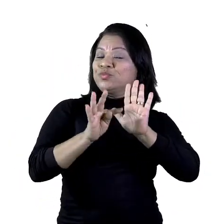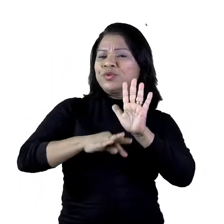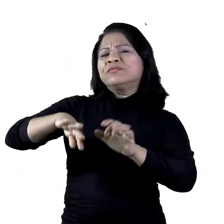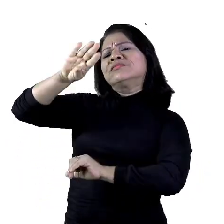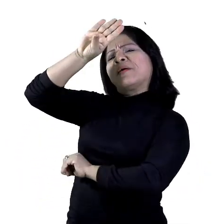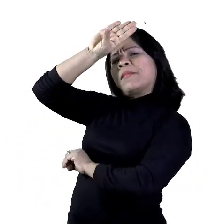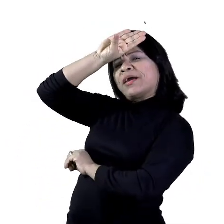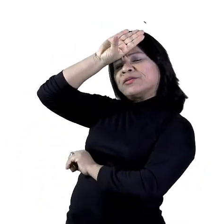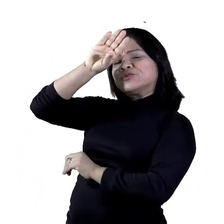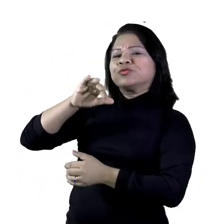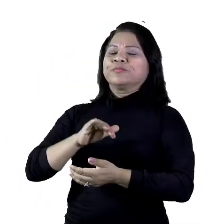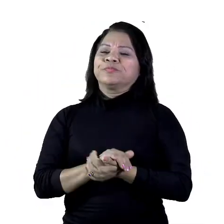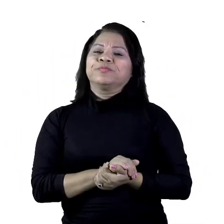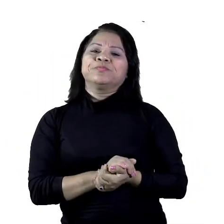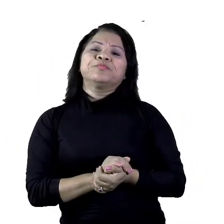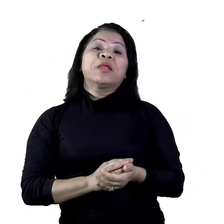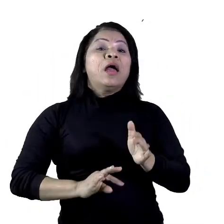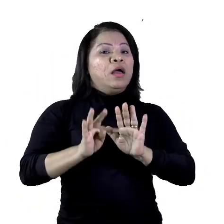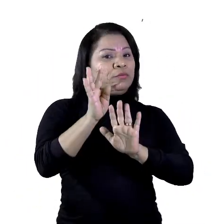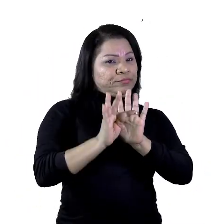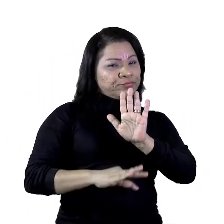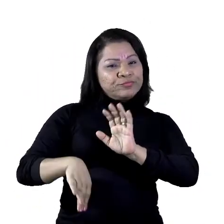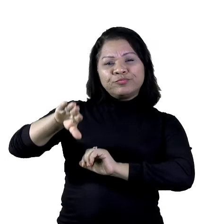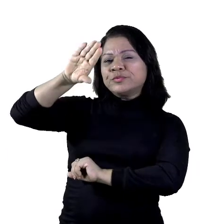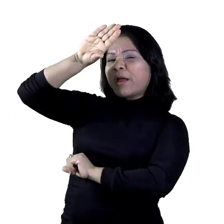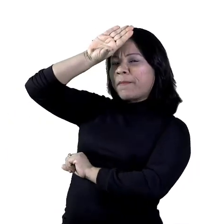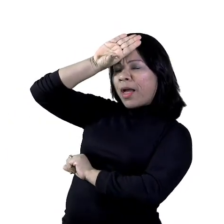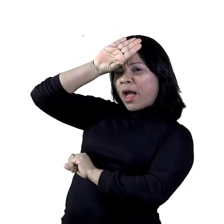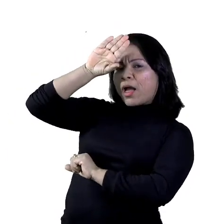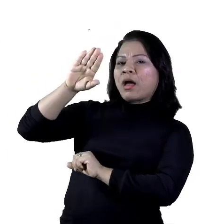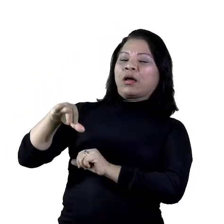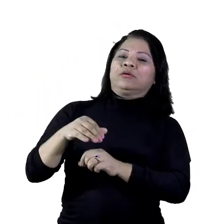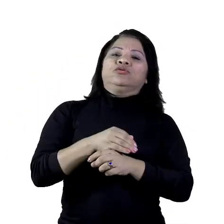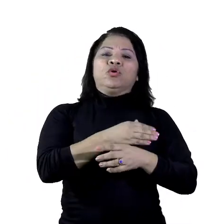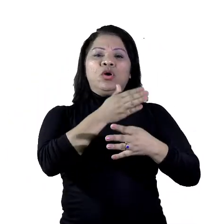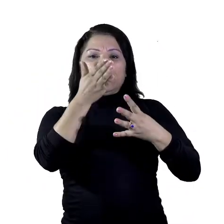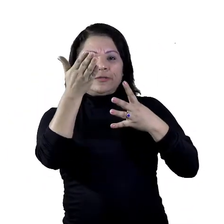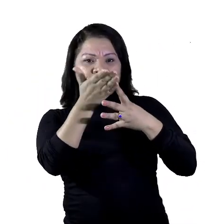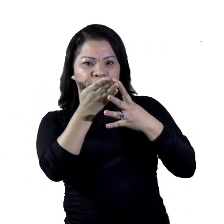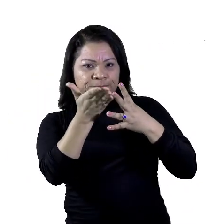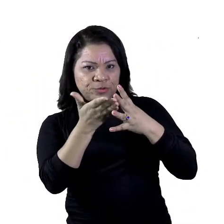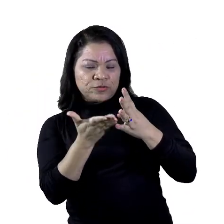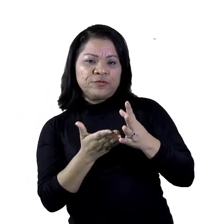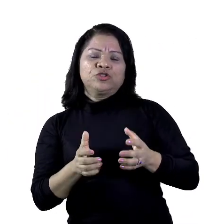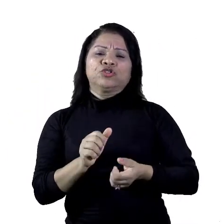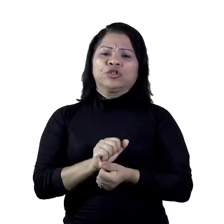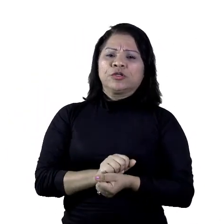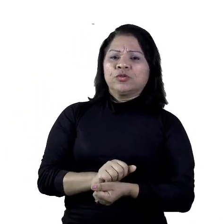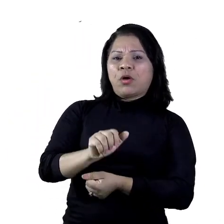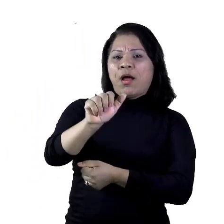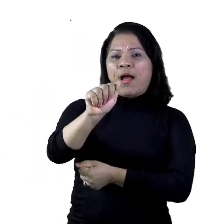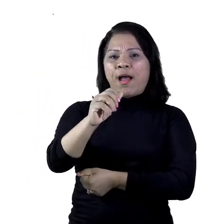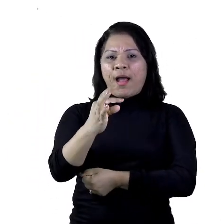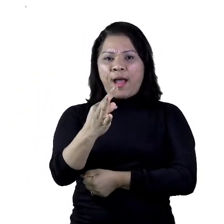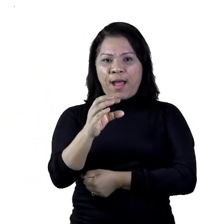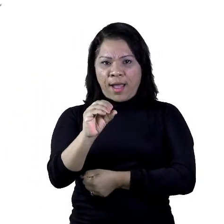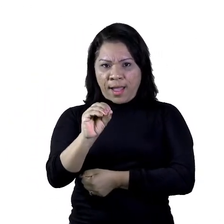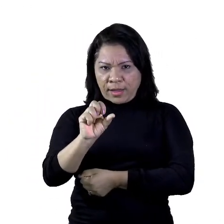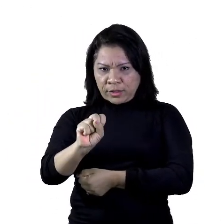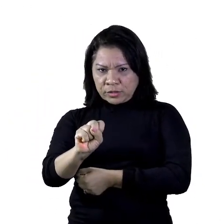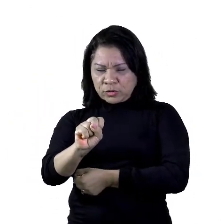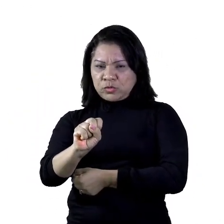Os textos dramáticos são subdivididos em atos e cenas e